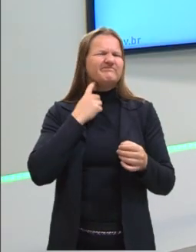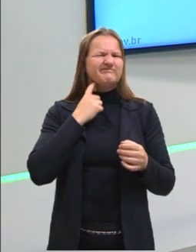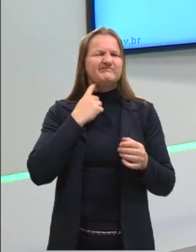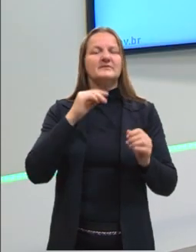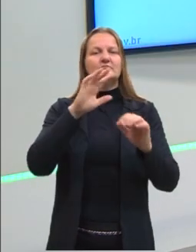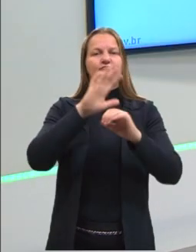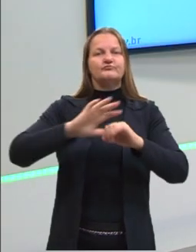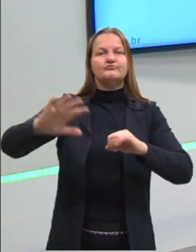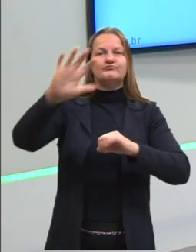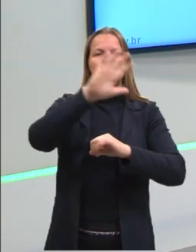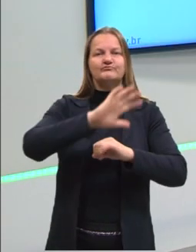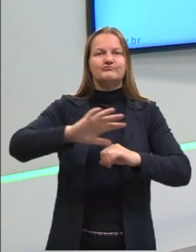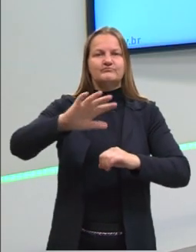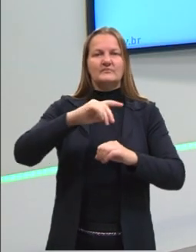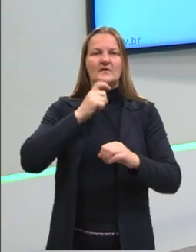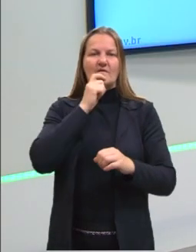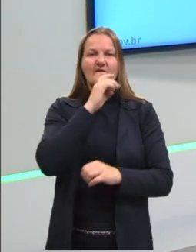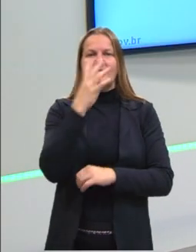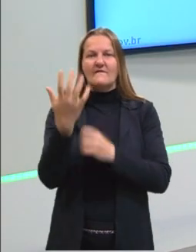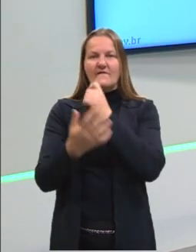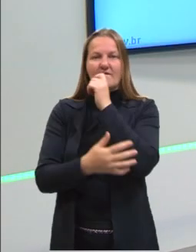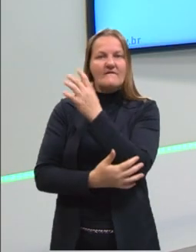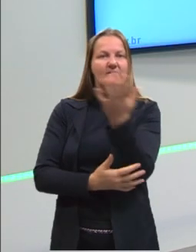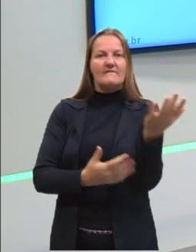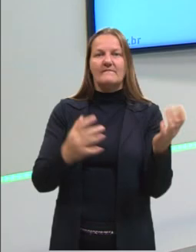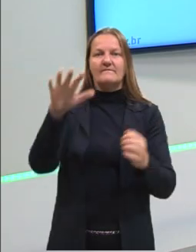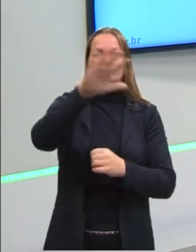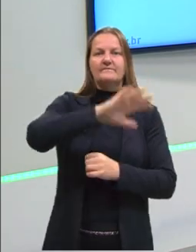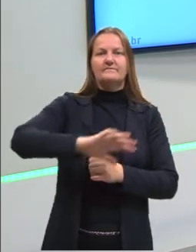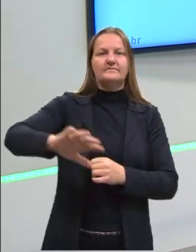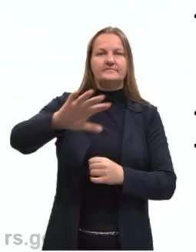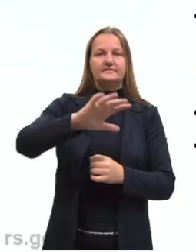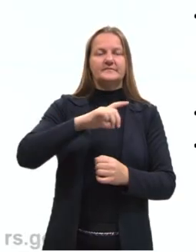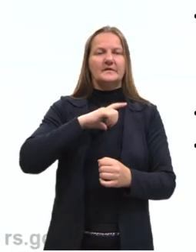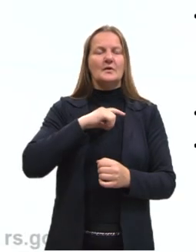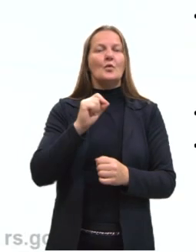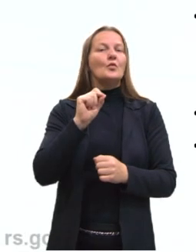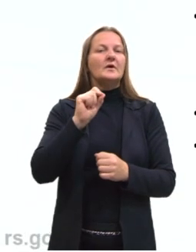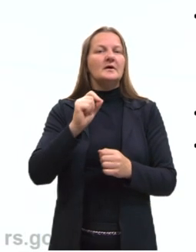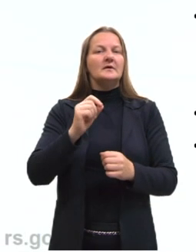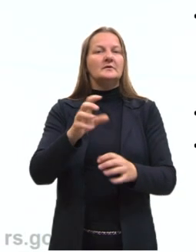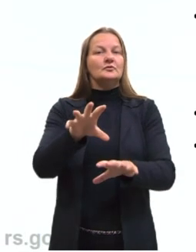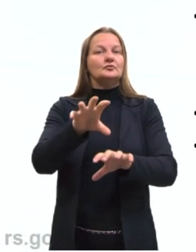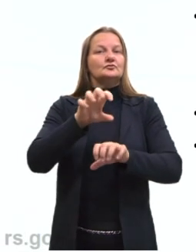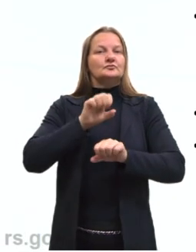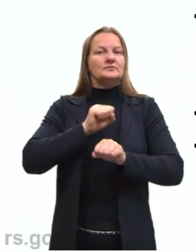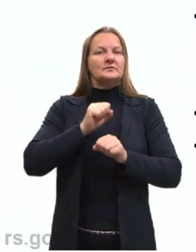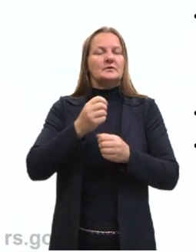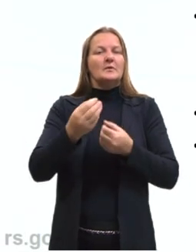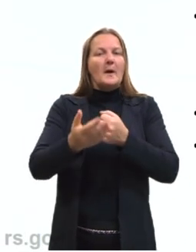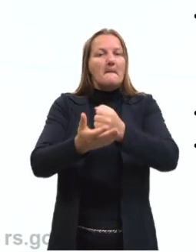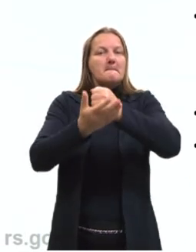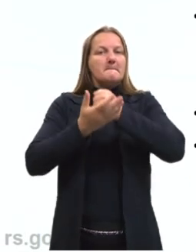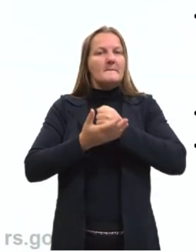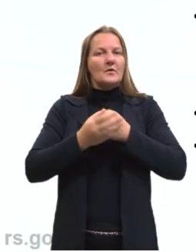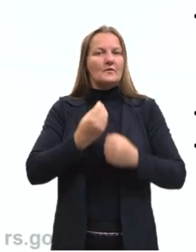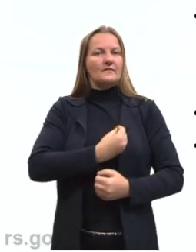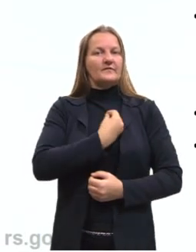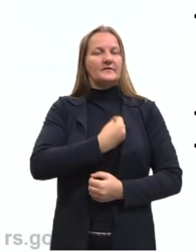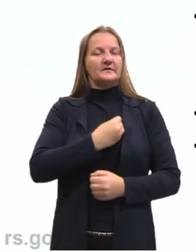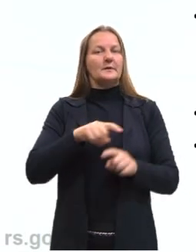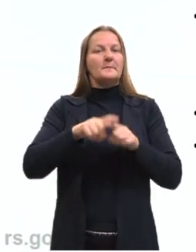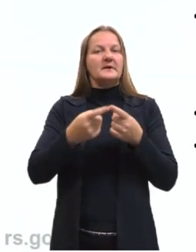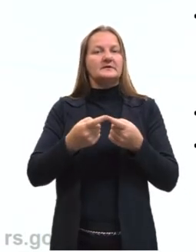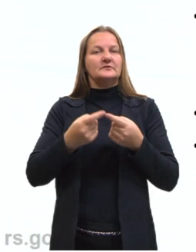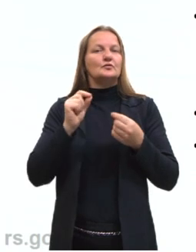meio ambiente. Então a gente sempre tem que pensar no benefício que a gente tem, mas também o custo que a gente está pagando